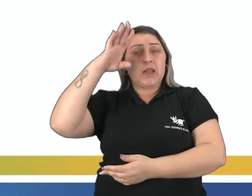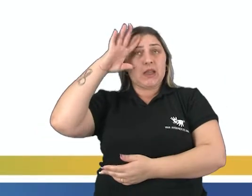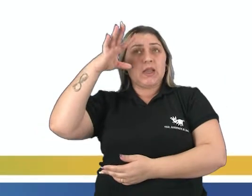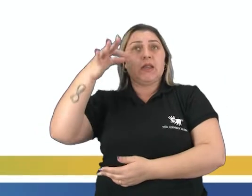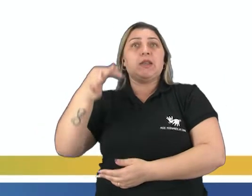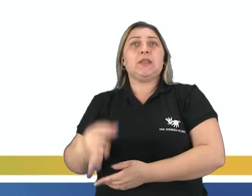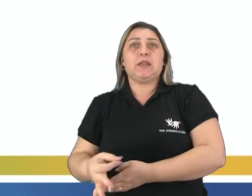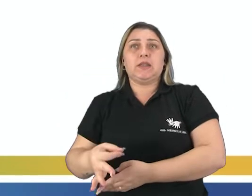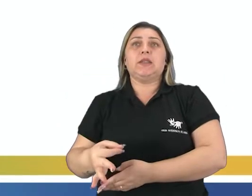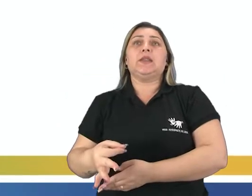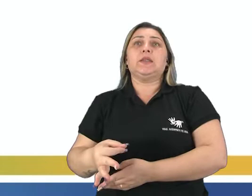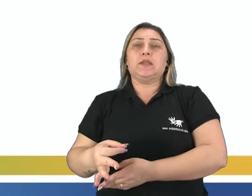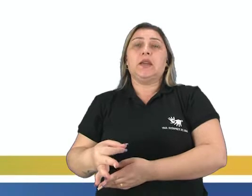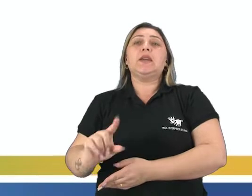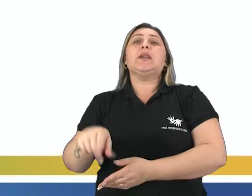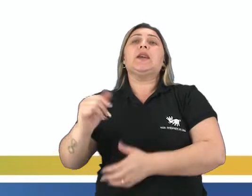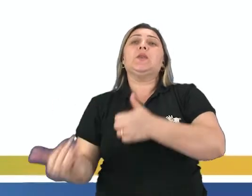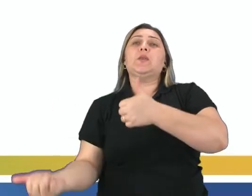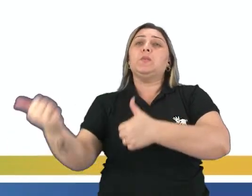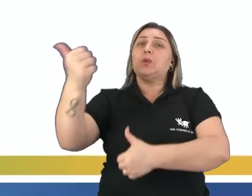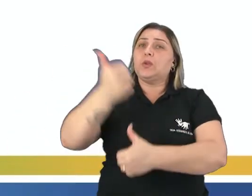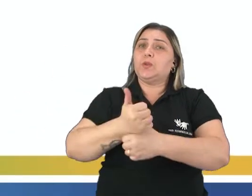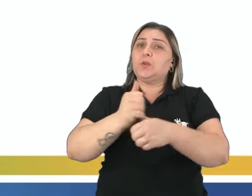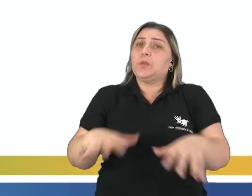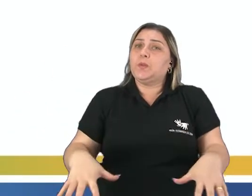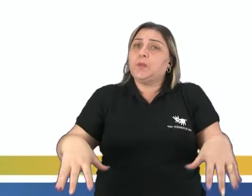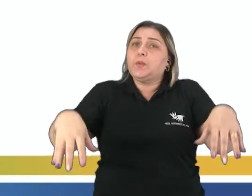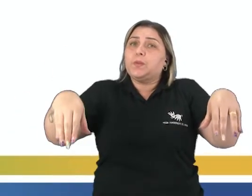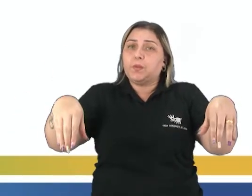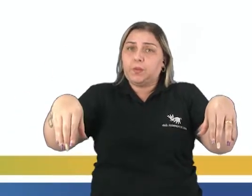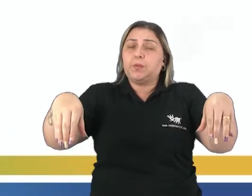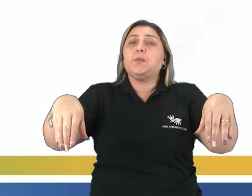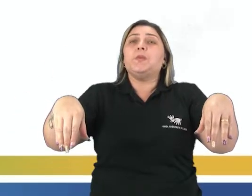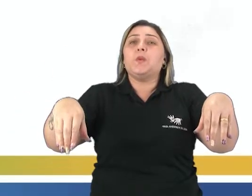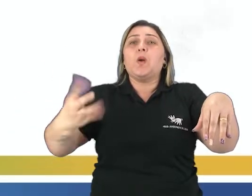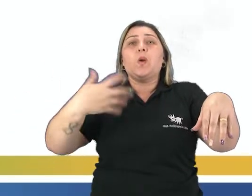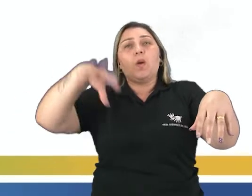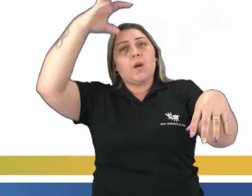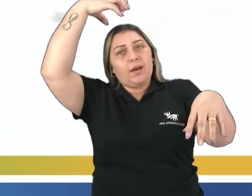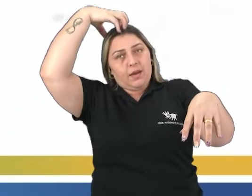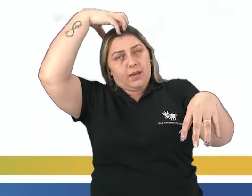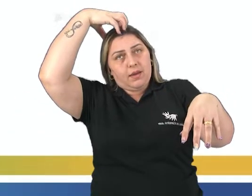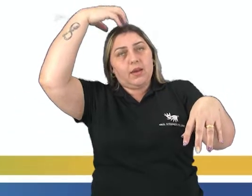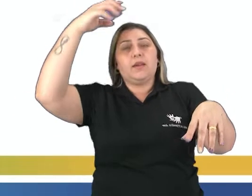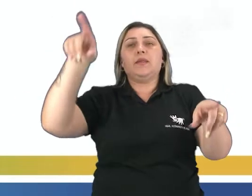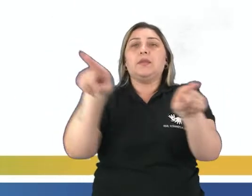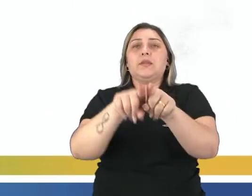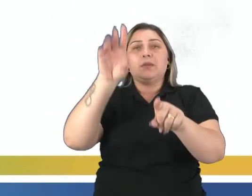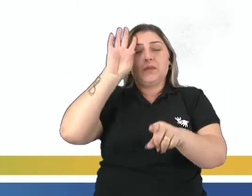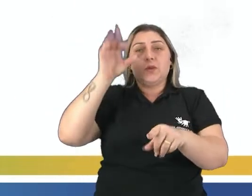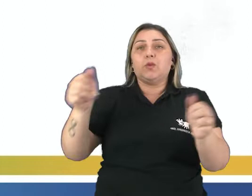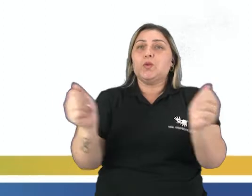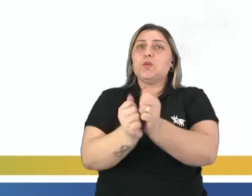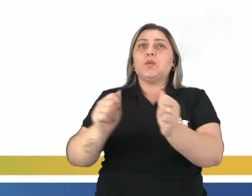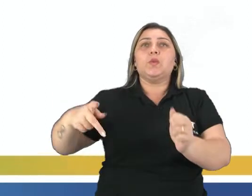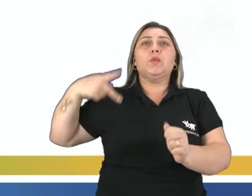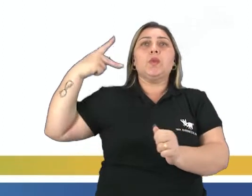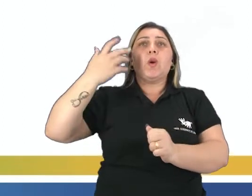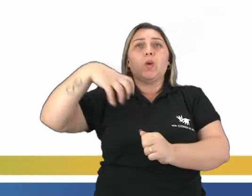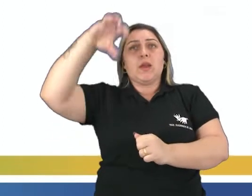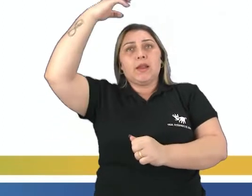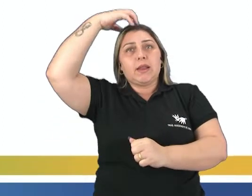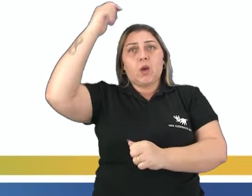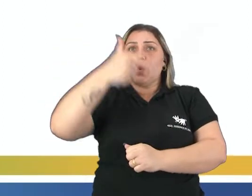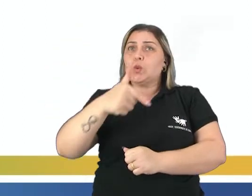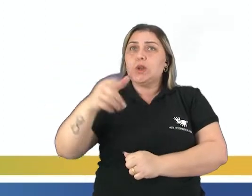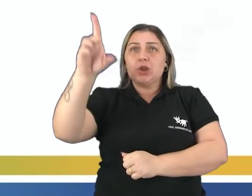decidia sobre a sucessão do trono. Então, a sucessão do trono seria também decidida com o parlamento. Os reis